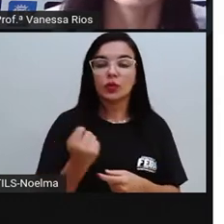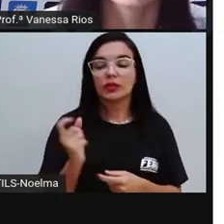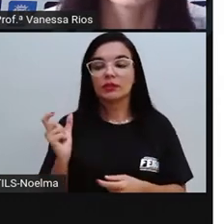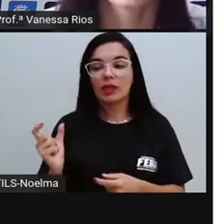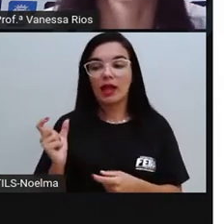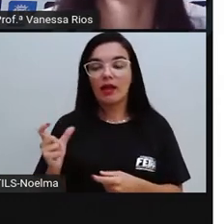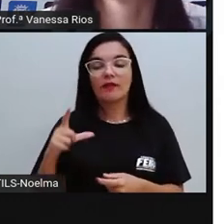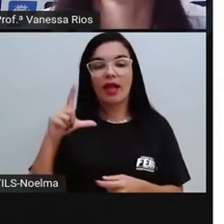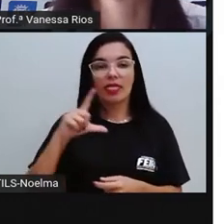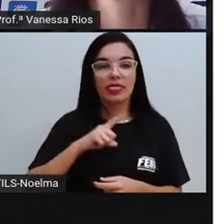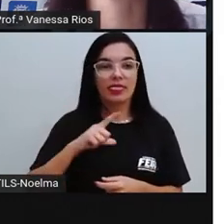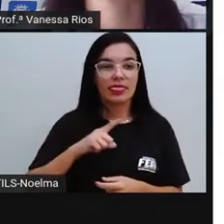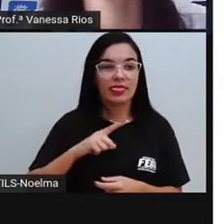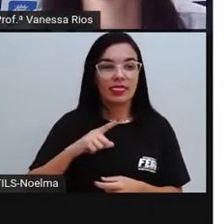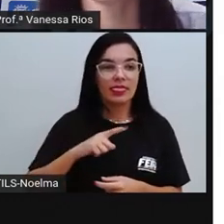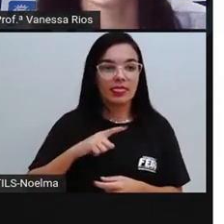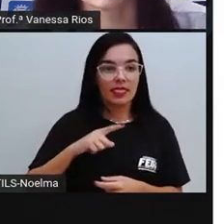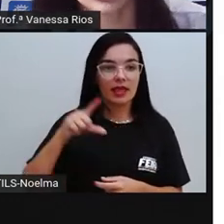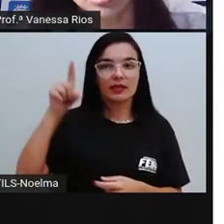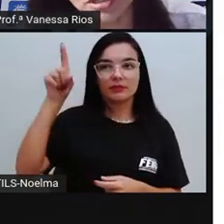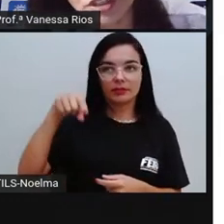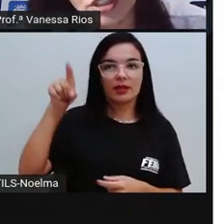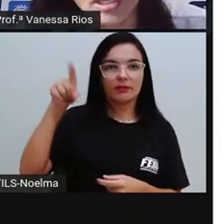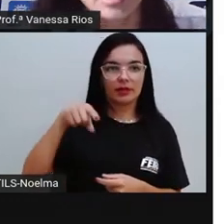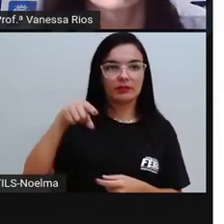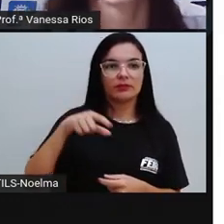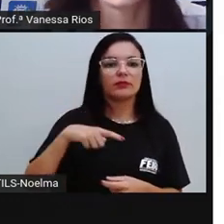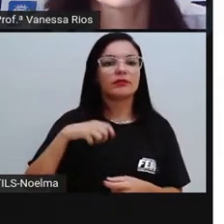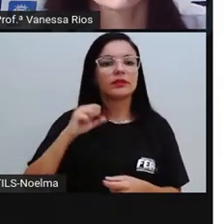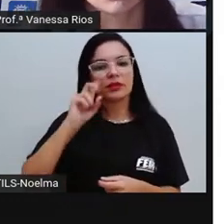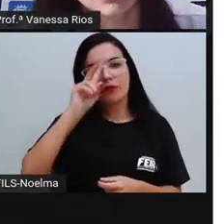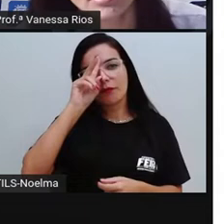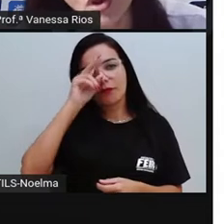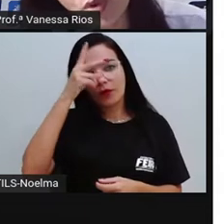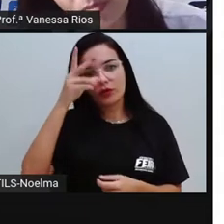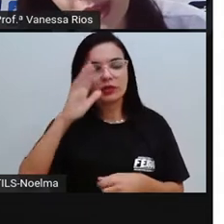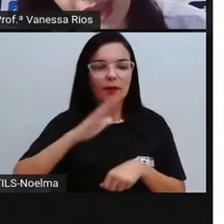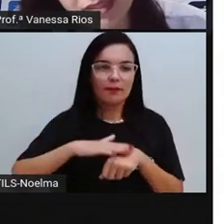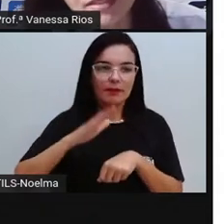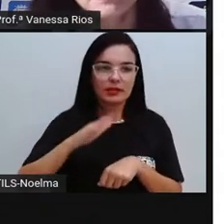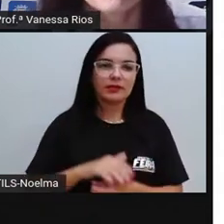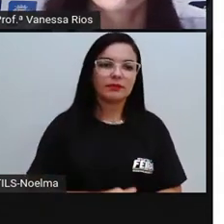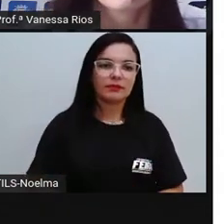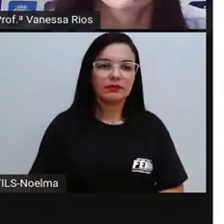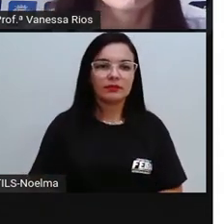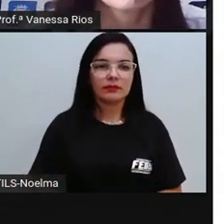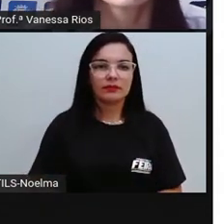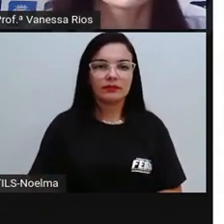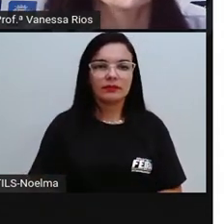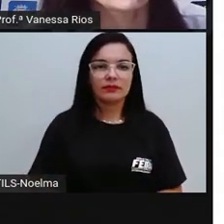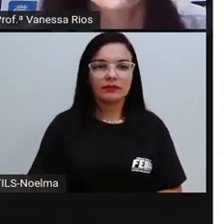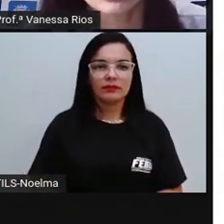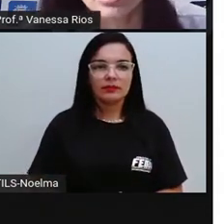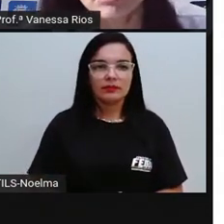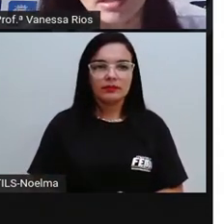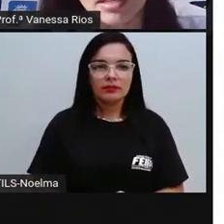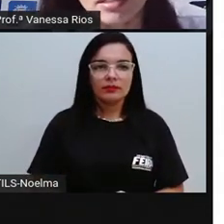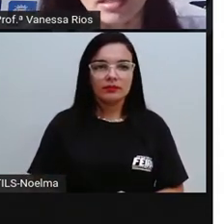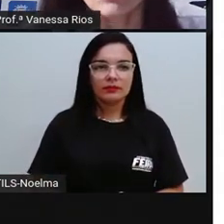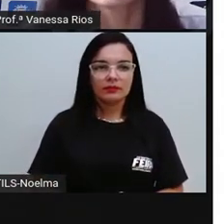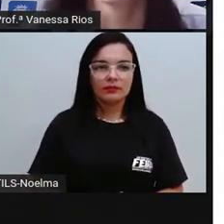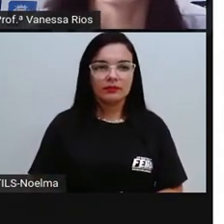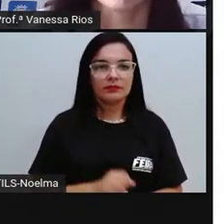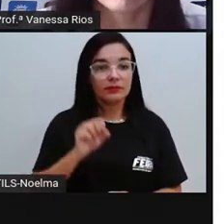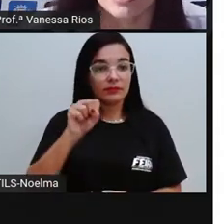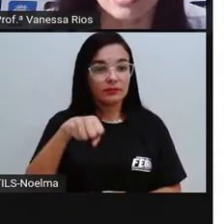aí que possuem de duas sílabas em diante, né? Duas sílabas ou mais. E mesmo que não tenha